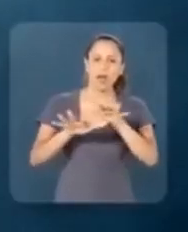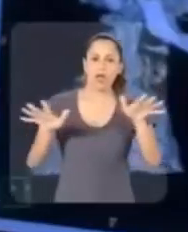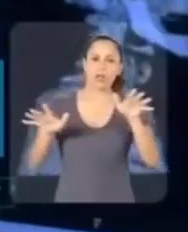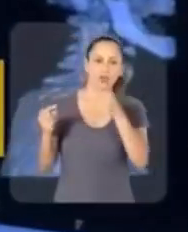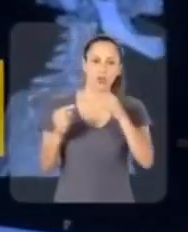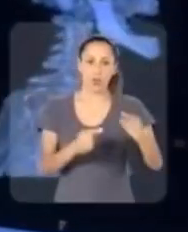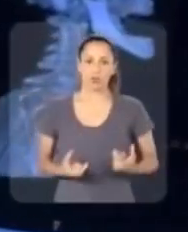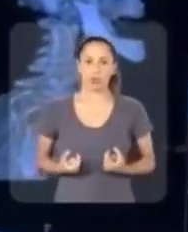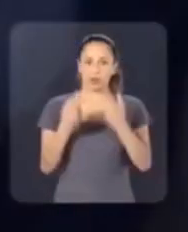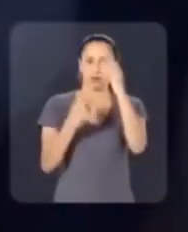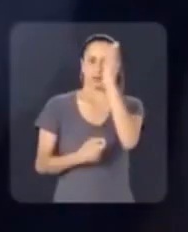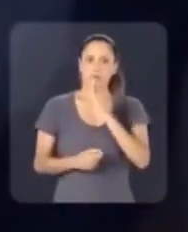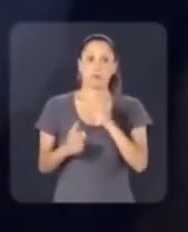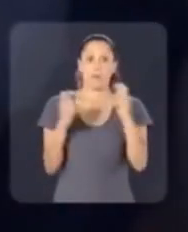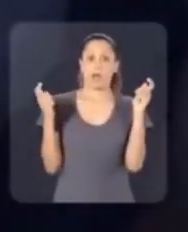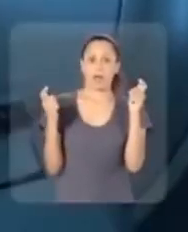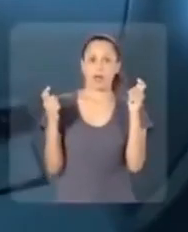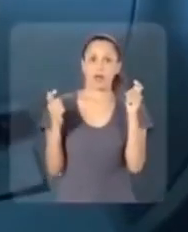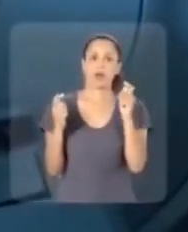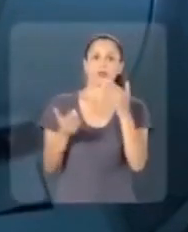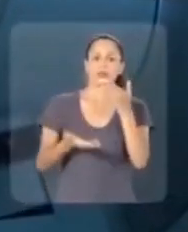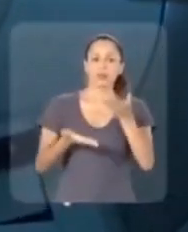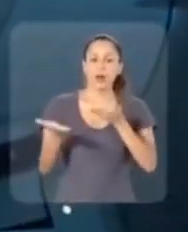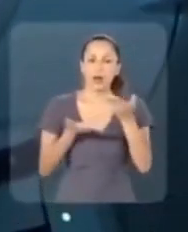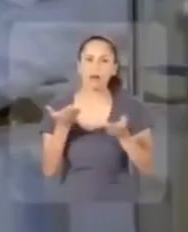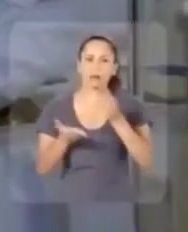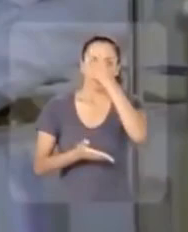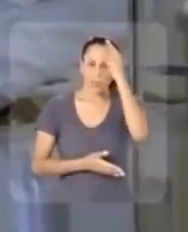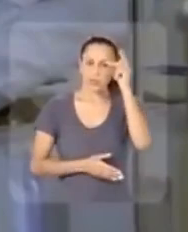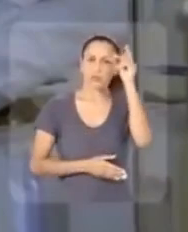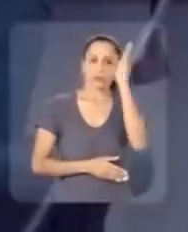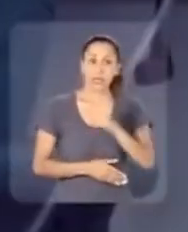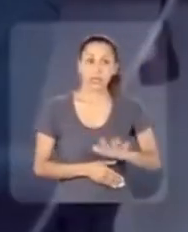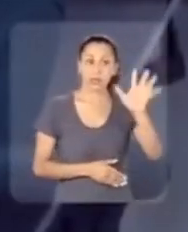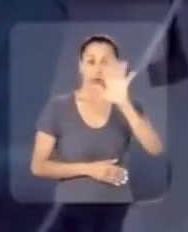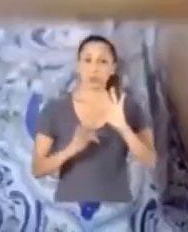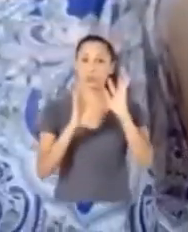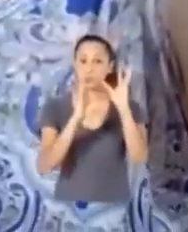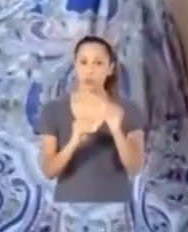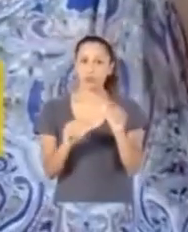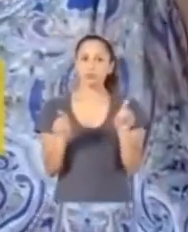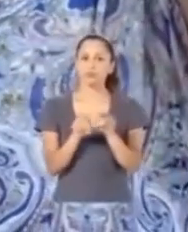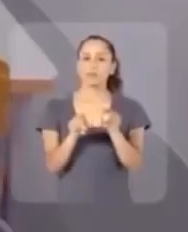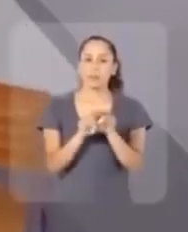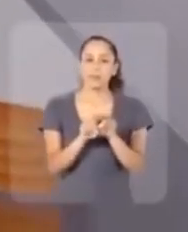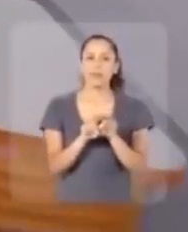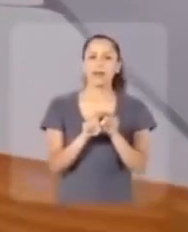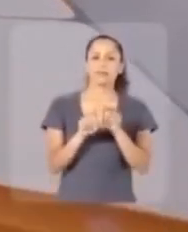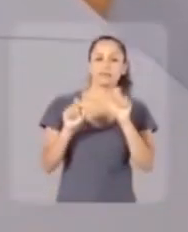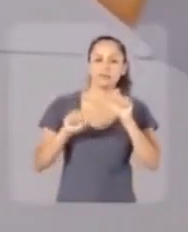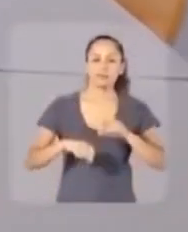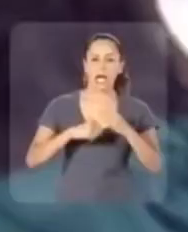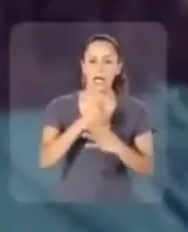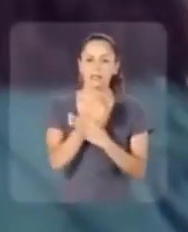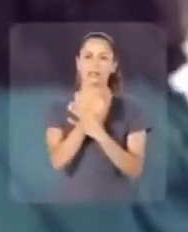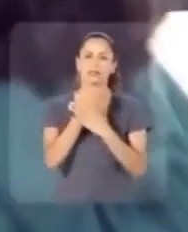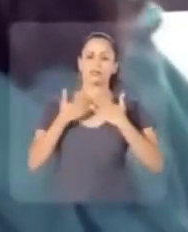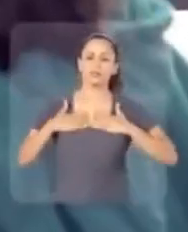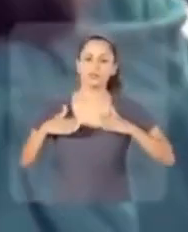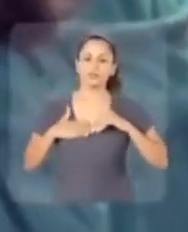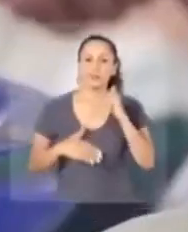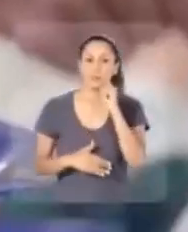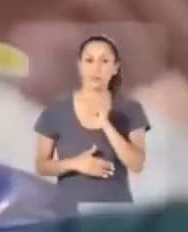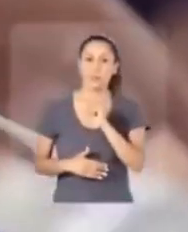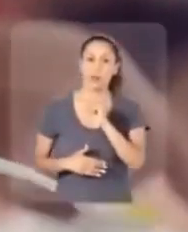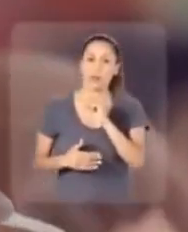ampliou a maior rede de combate ao câncer do Brasil, que trata pacientes do país inteiro. E para garantir tranquilidade para